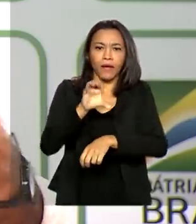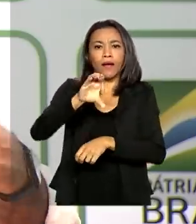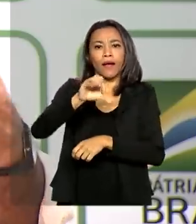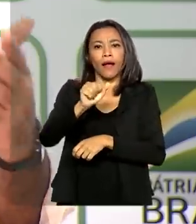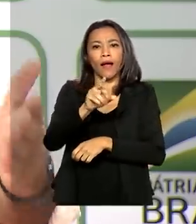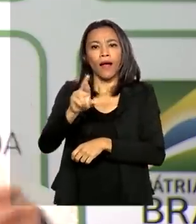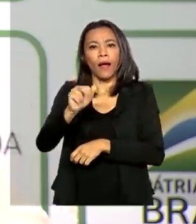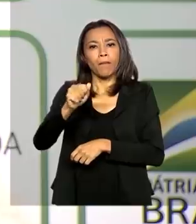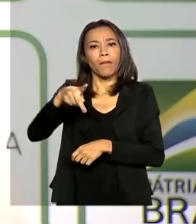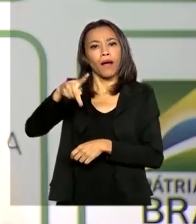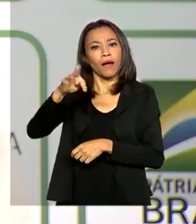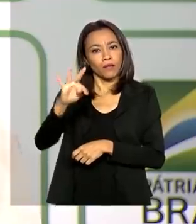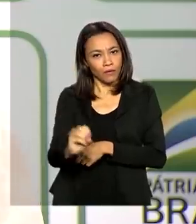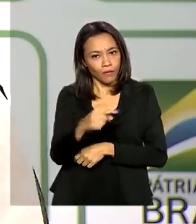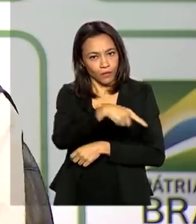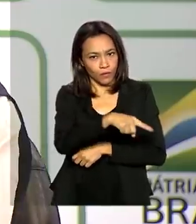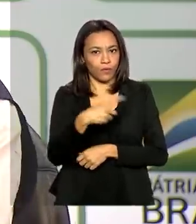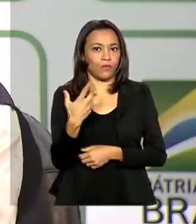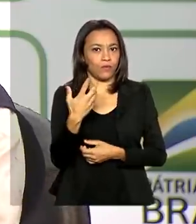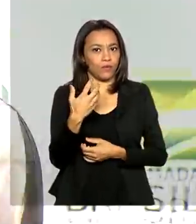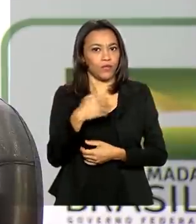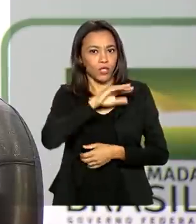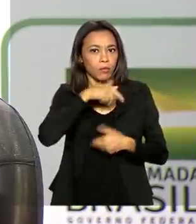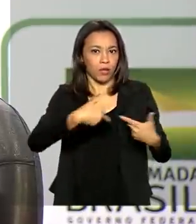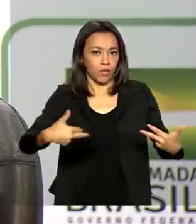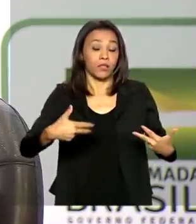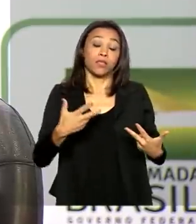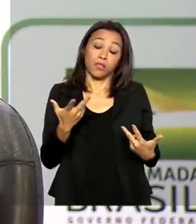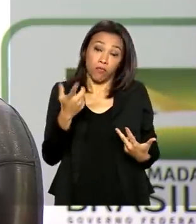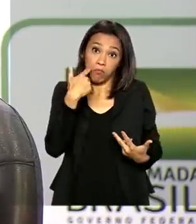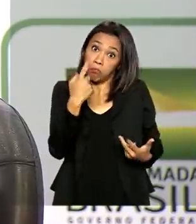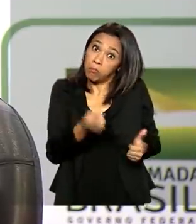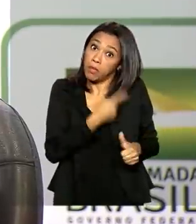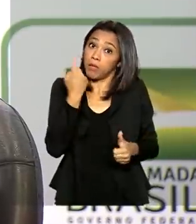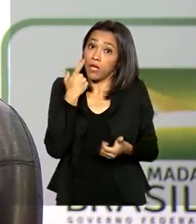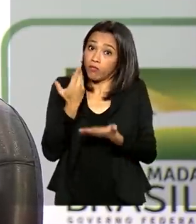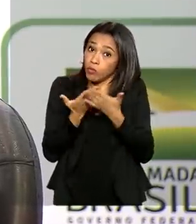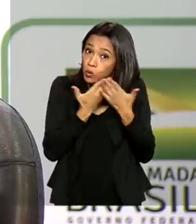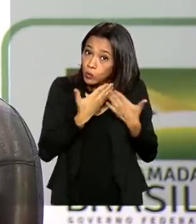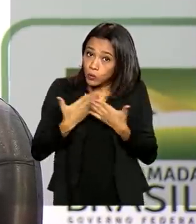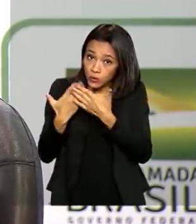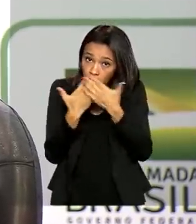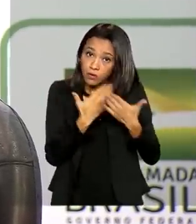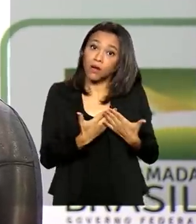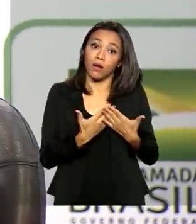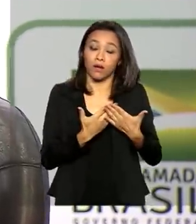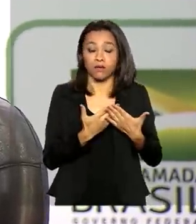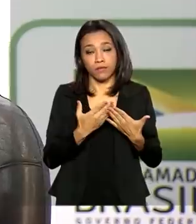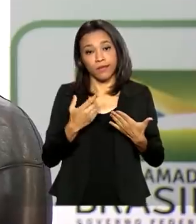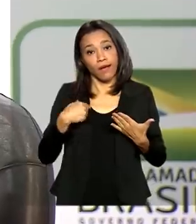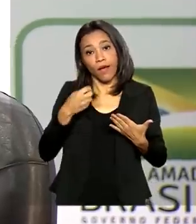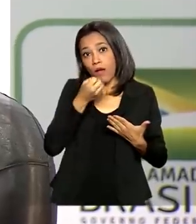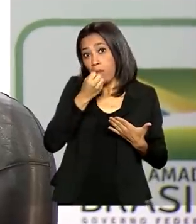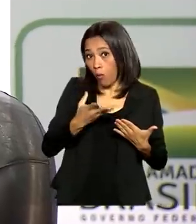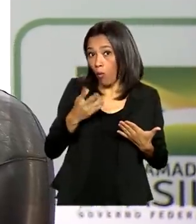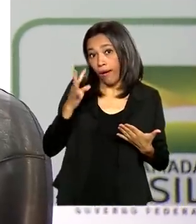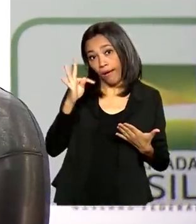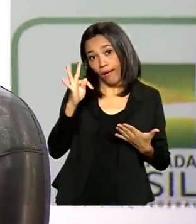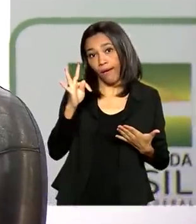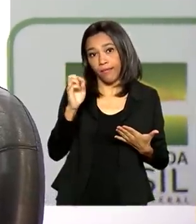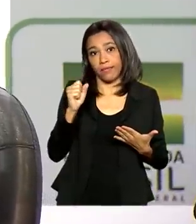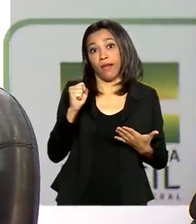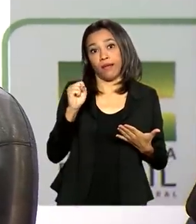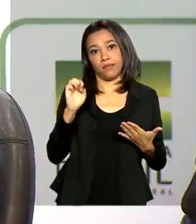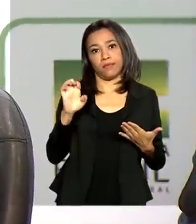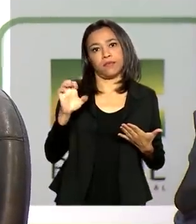mas tem lá o indício. Então, isso agora vai para um estudo. Primeiro, precisa saber indícios. Há indícios? A tese é boa? É boa. Mas